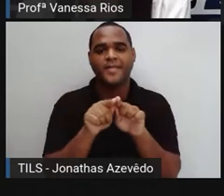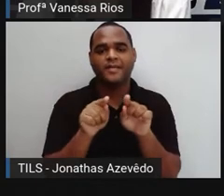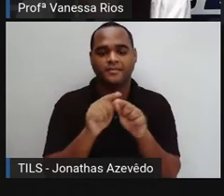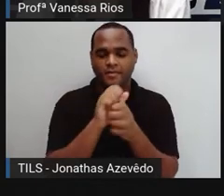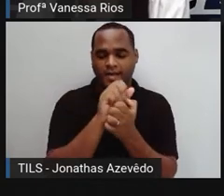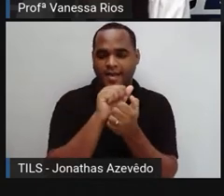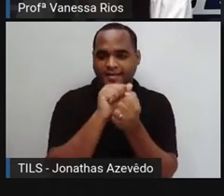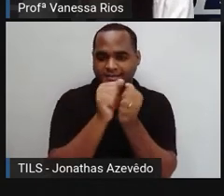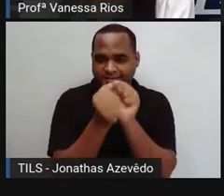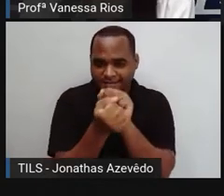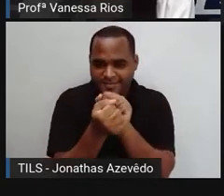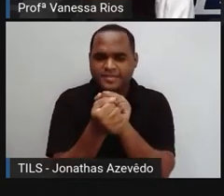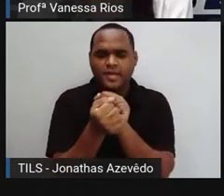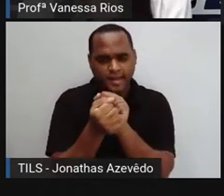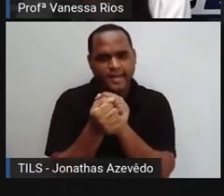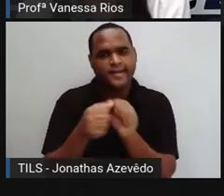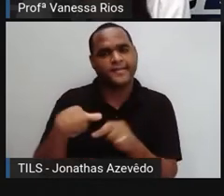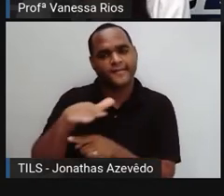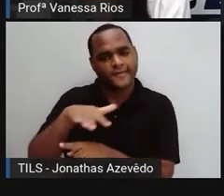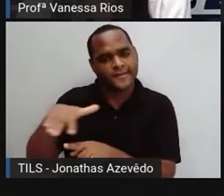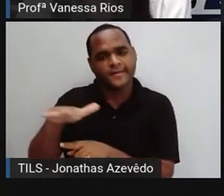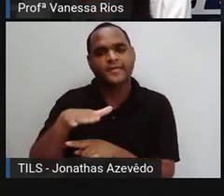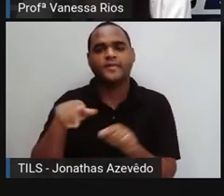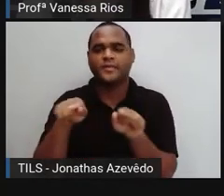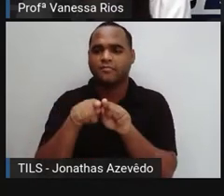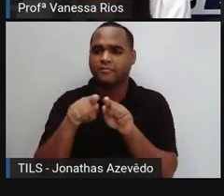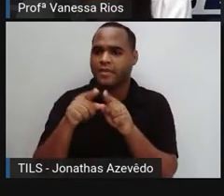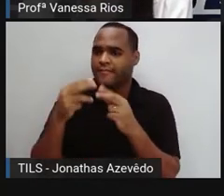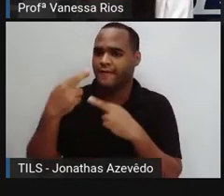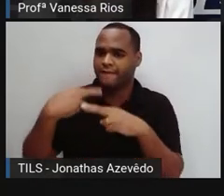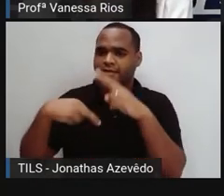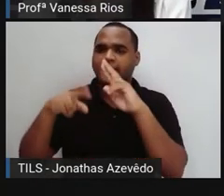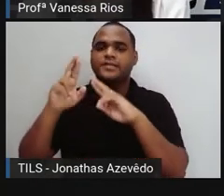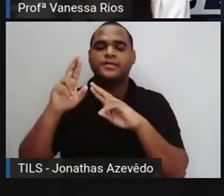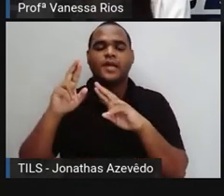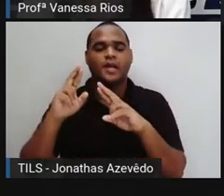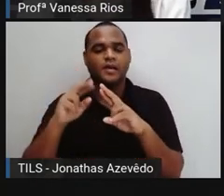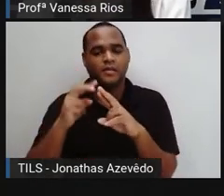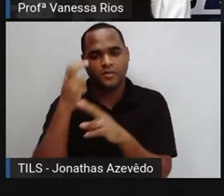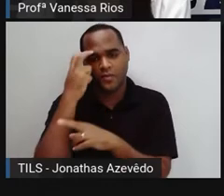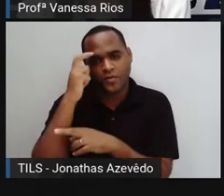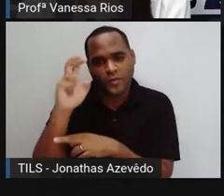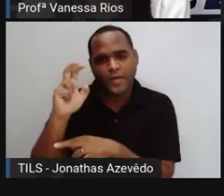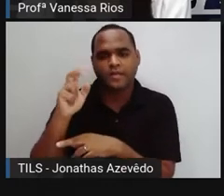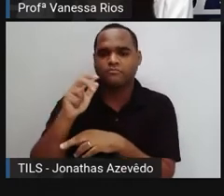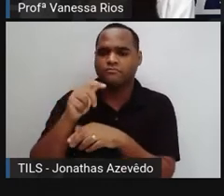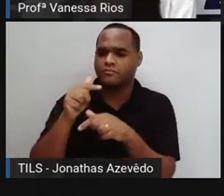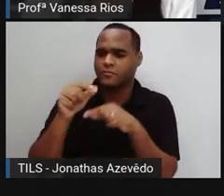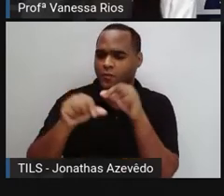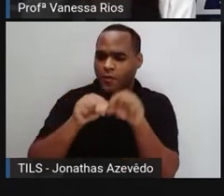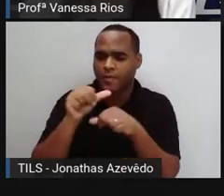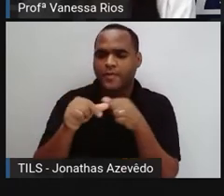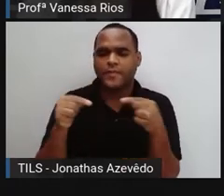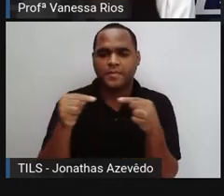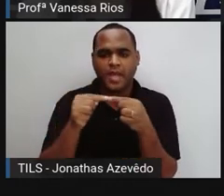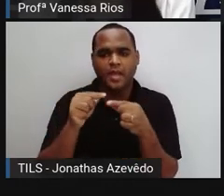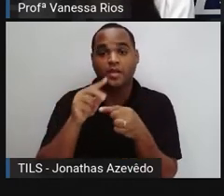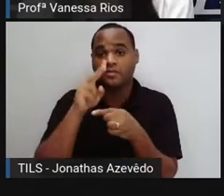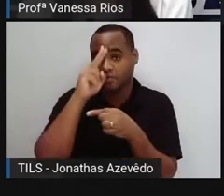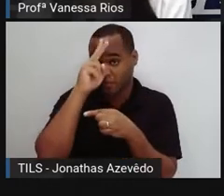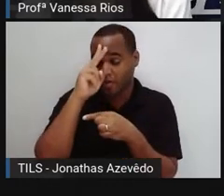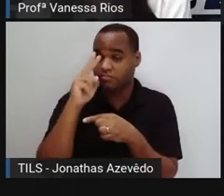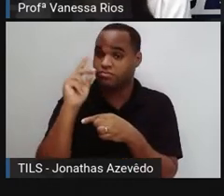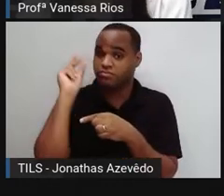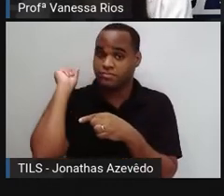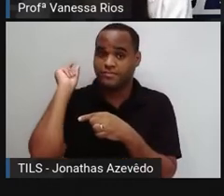revolucionária. Mostra comportamentos, culturas e momentos históricos. E aí, no seu